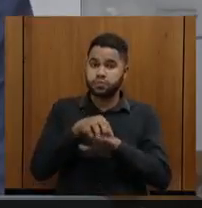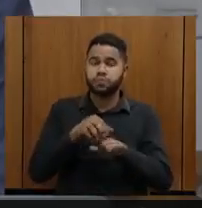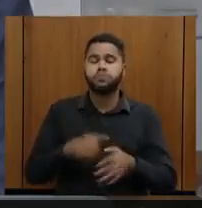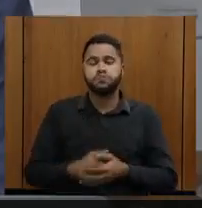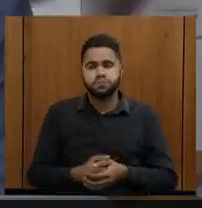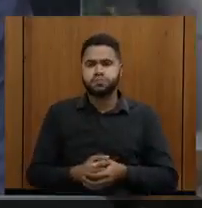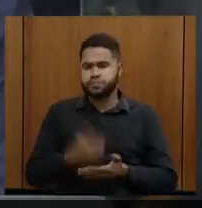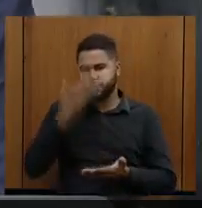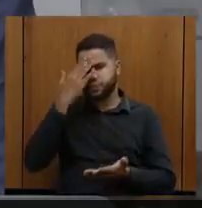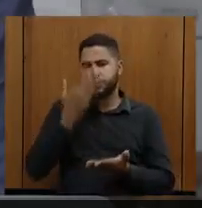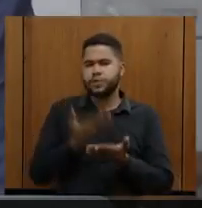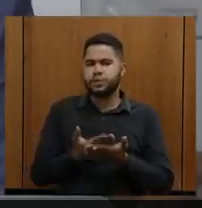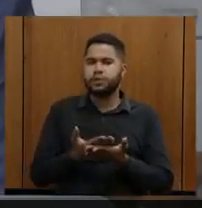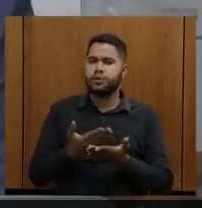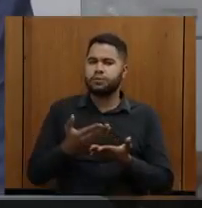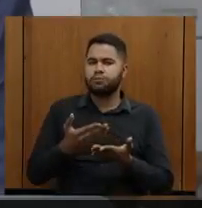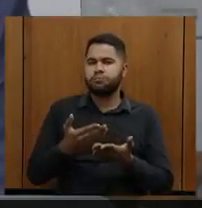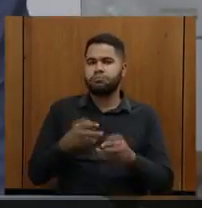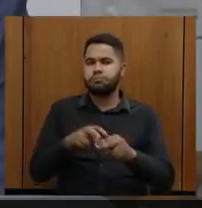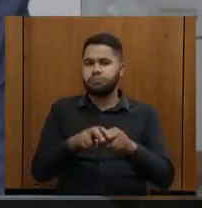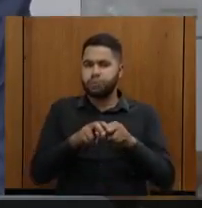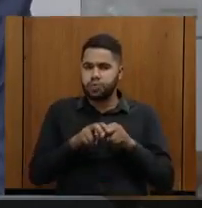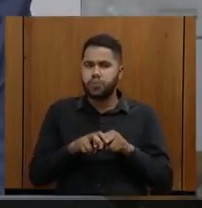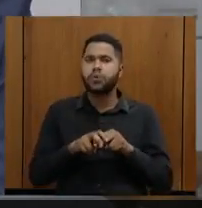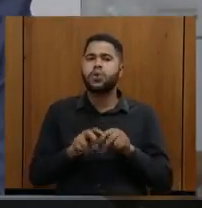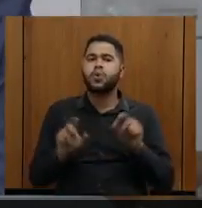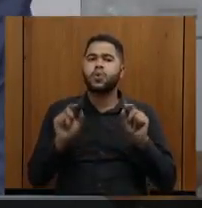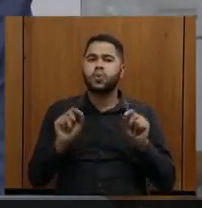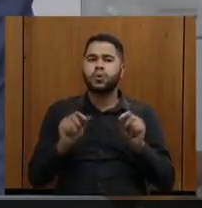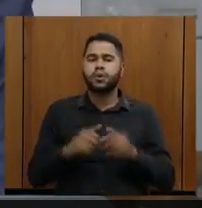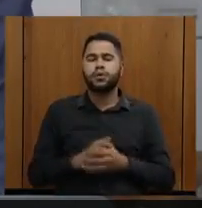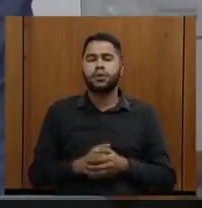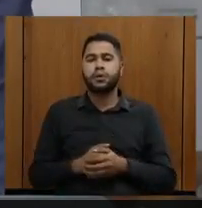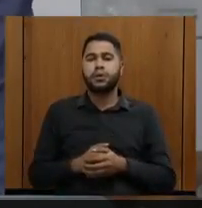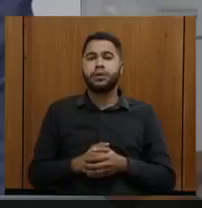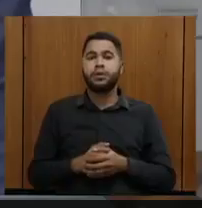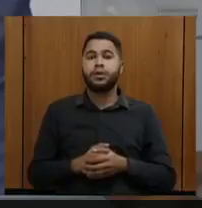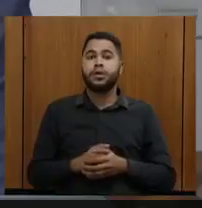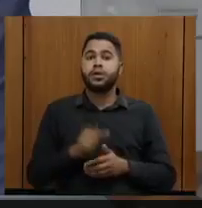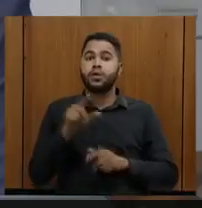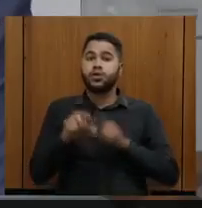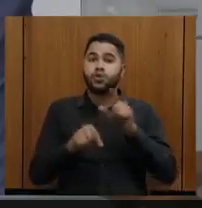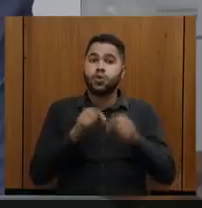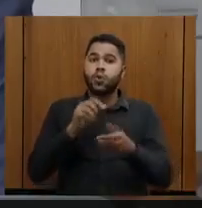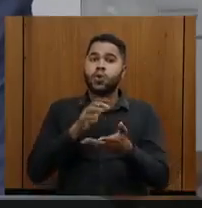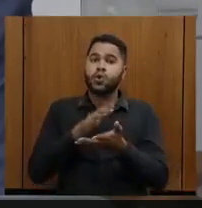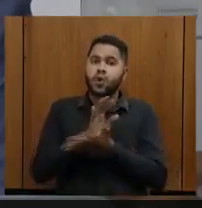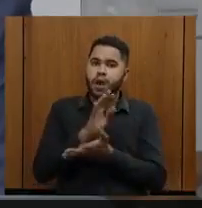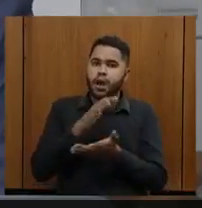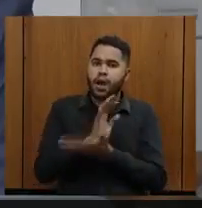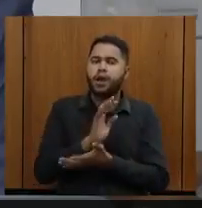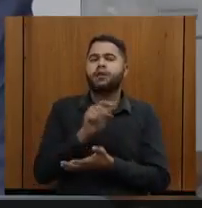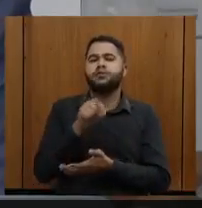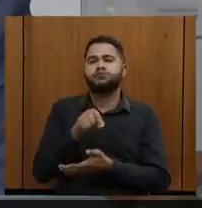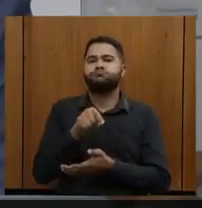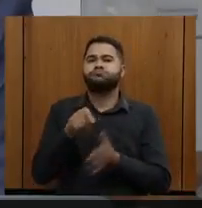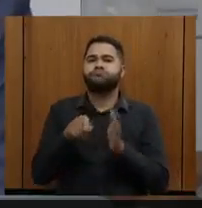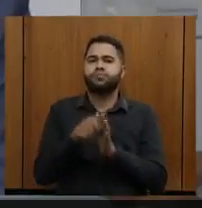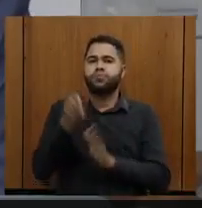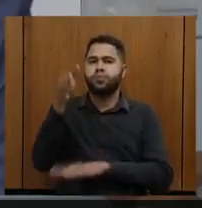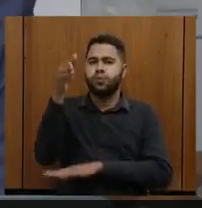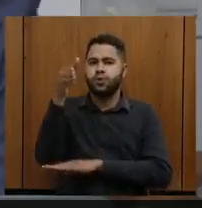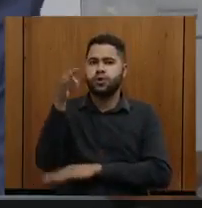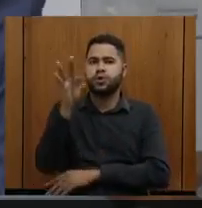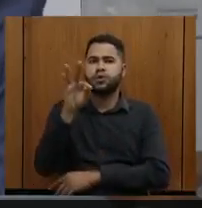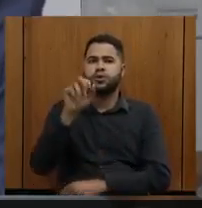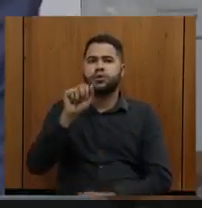Acredito que essa foi uma das razões também de ter sido escolhido Araxá, o nosso grande hotel Tauá,